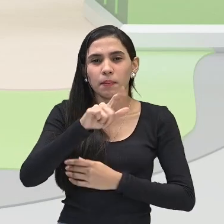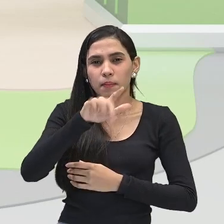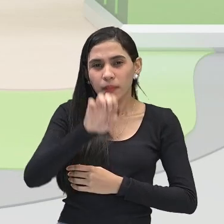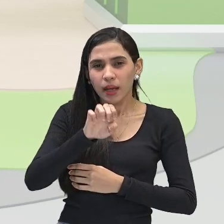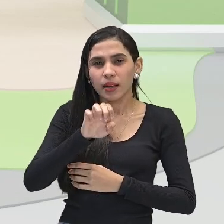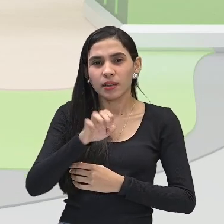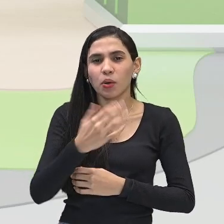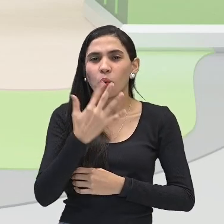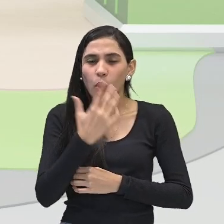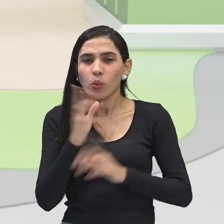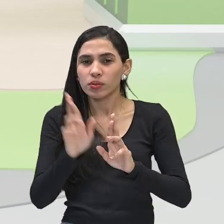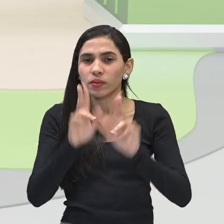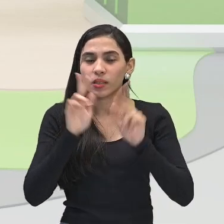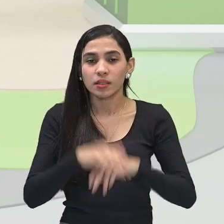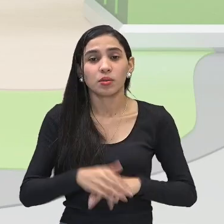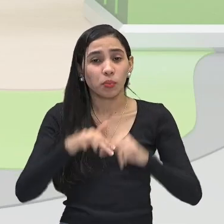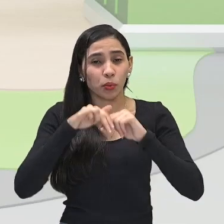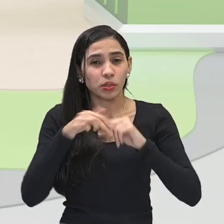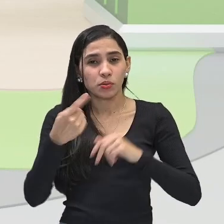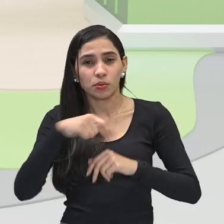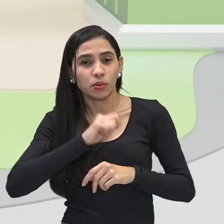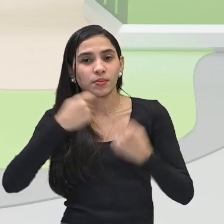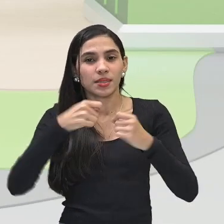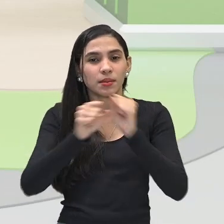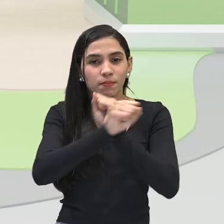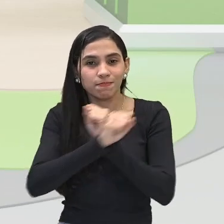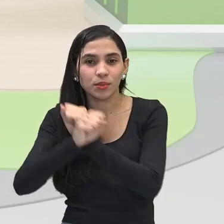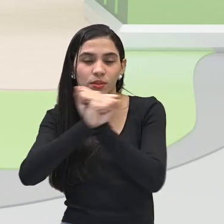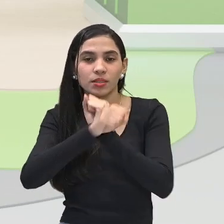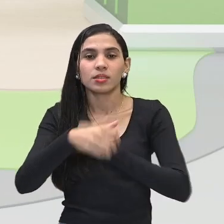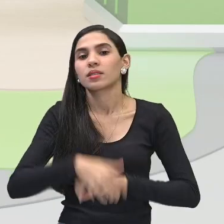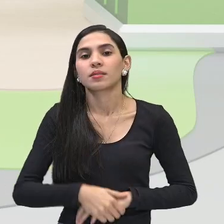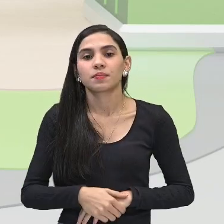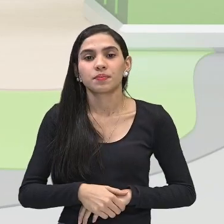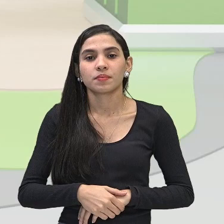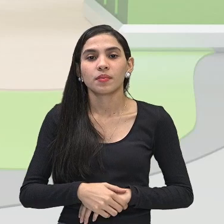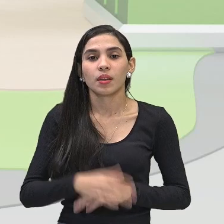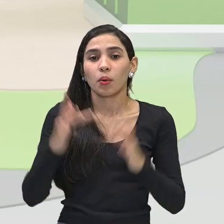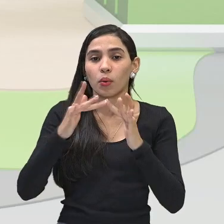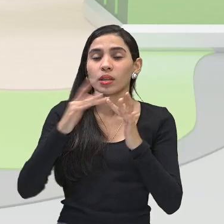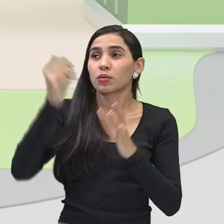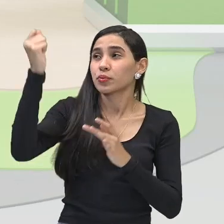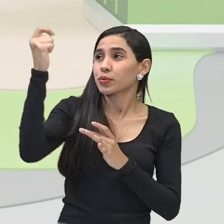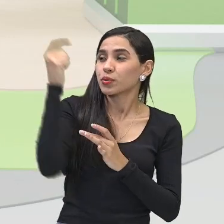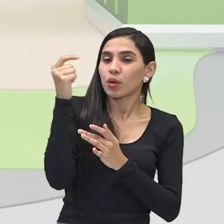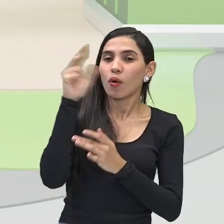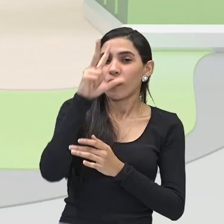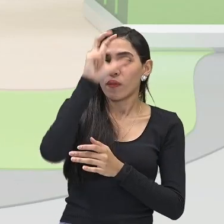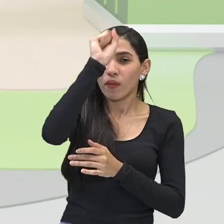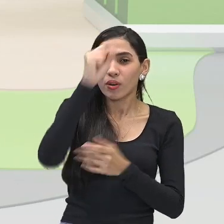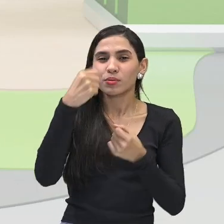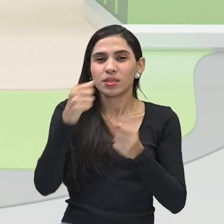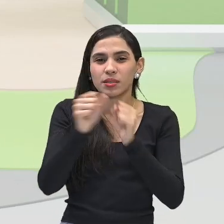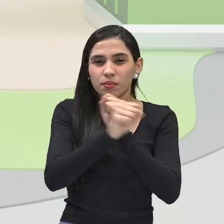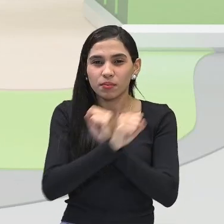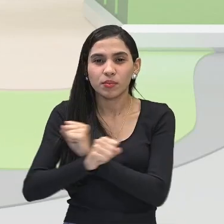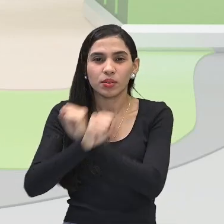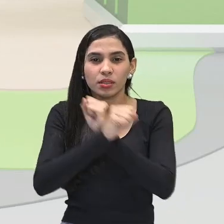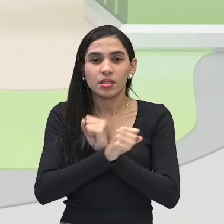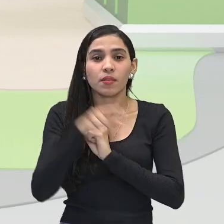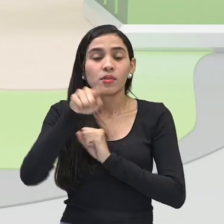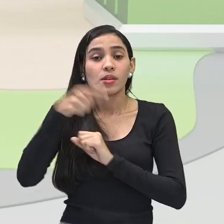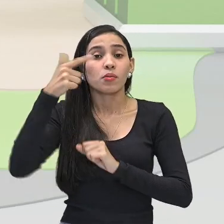isso que nós devemos proteger, essa diferença aqui, essa exposição ao sol e que é bem possível se